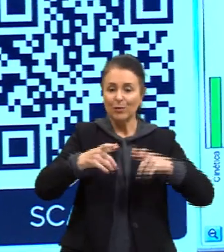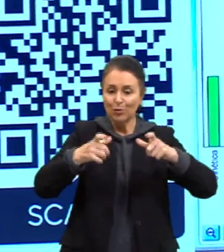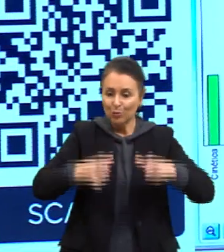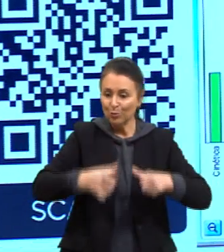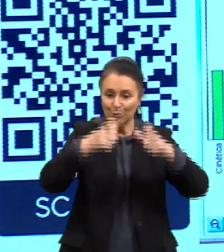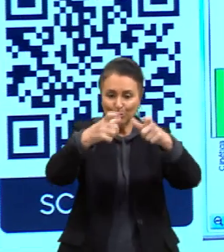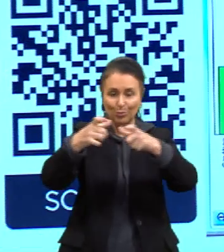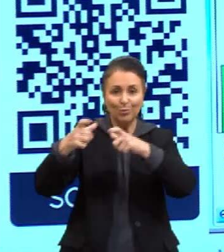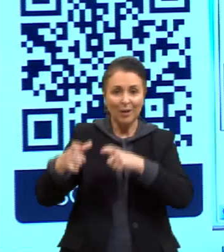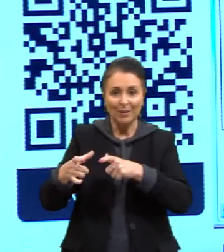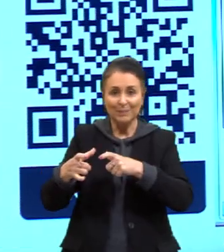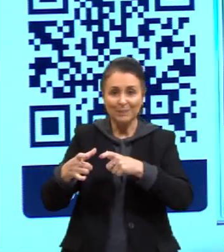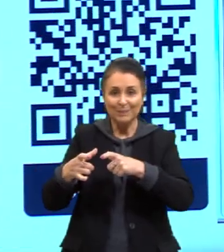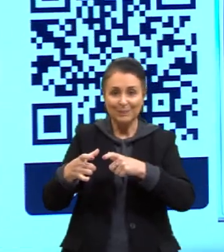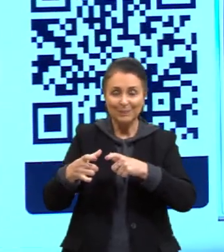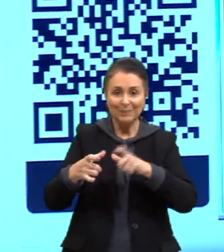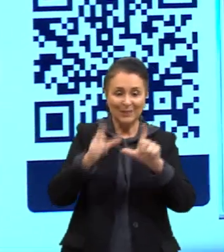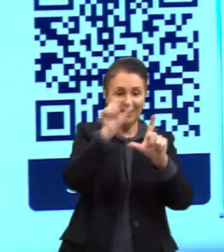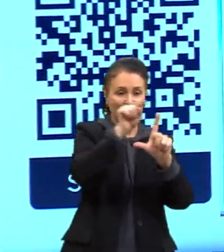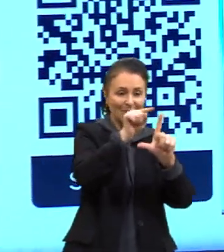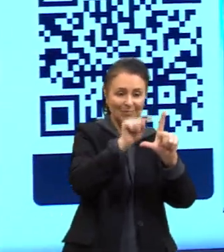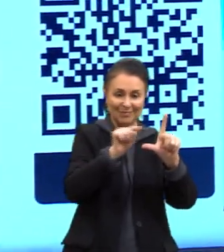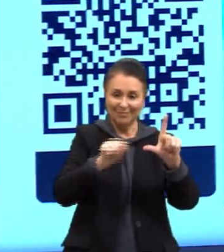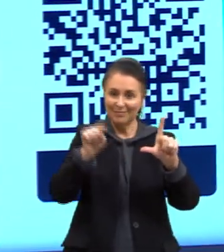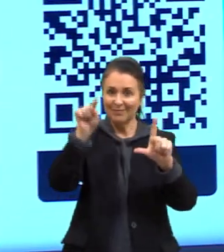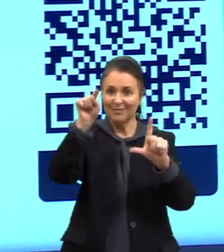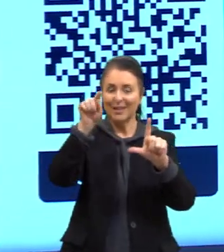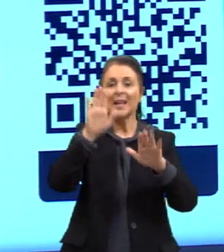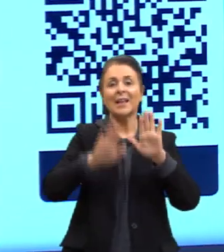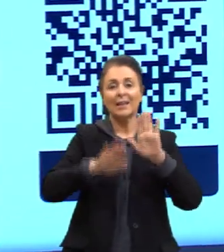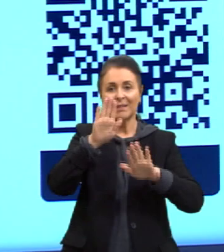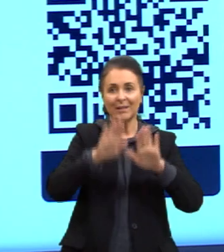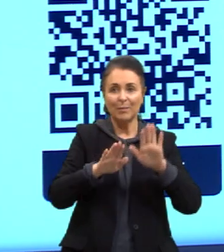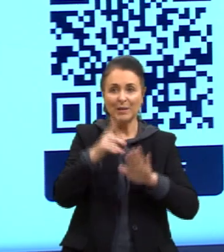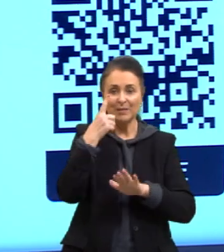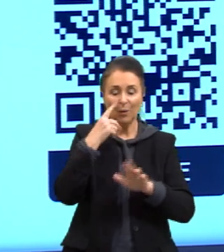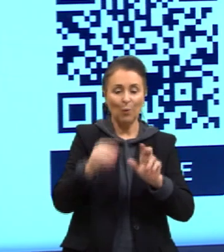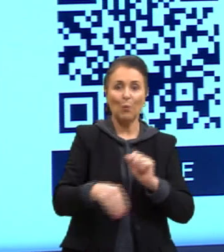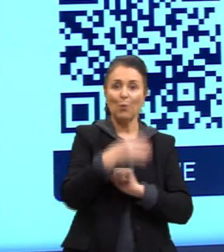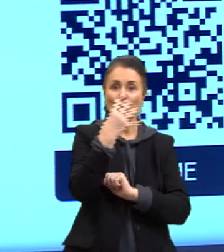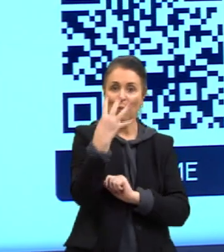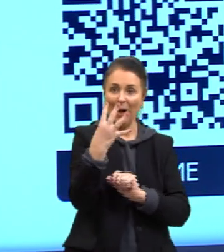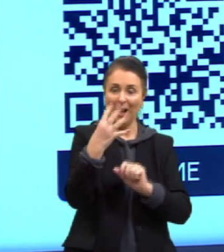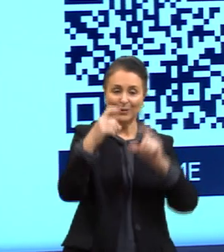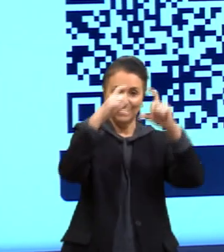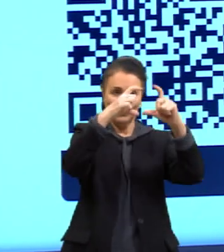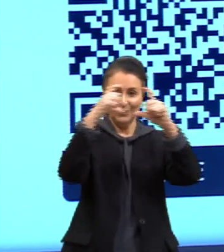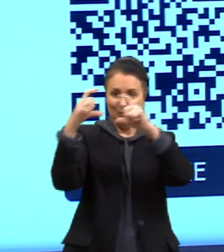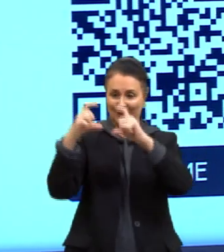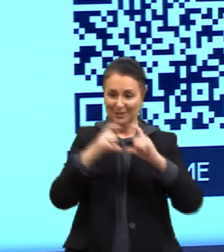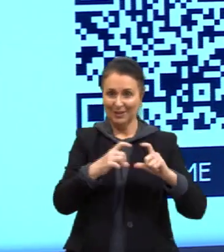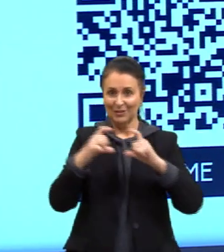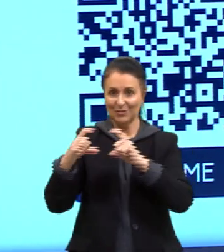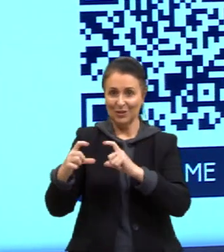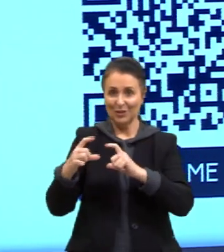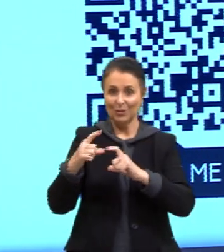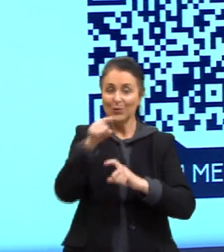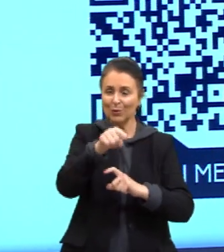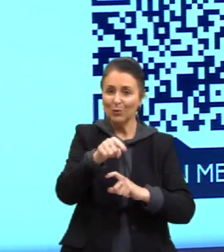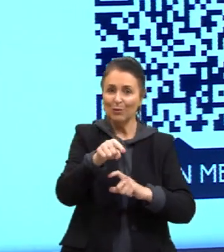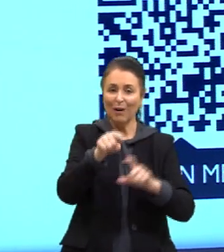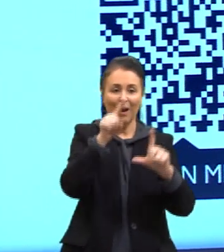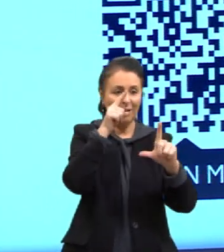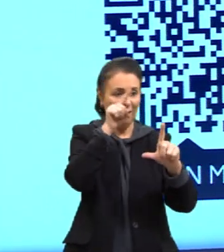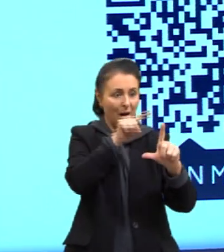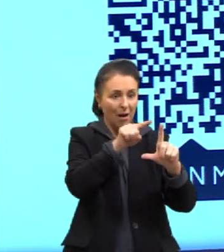ele se encontra. Então, vocês olhando lá, essas são quatro situações diferentes. Aqui, de novo, a gente